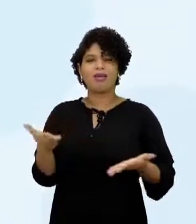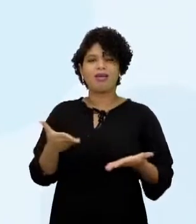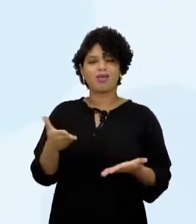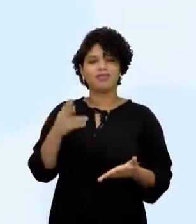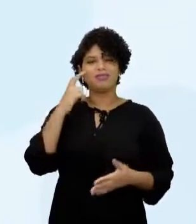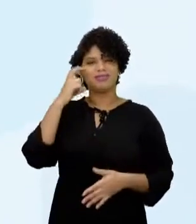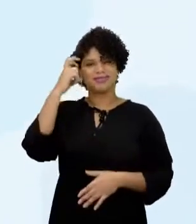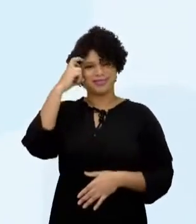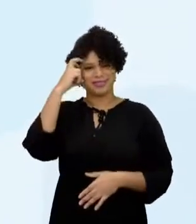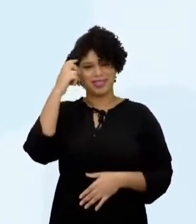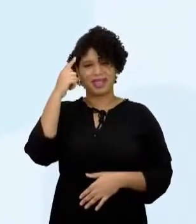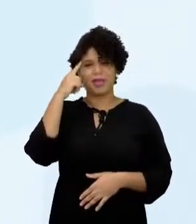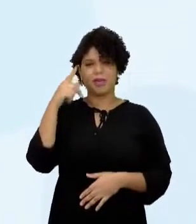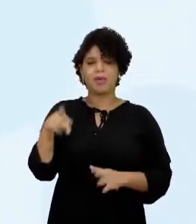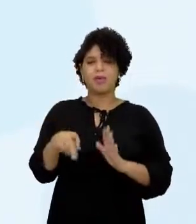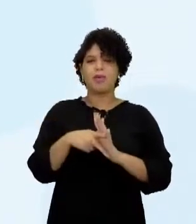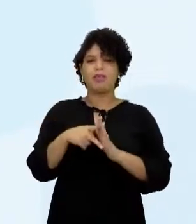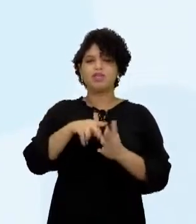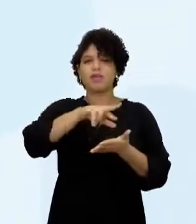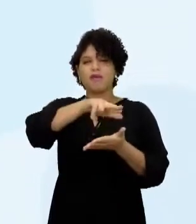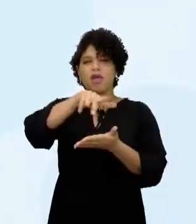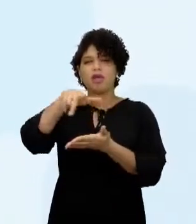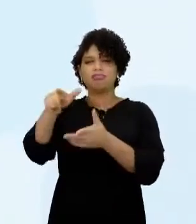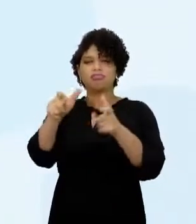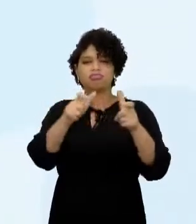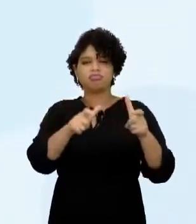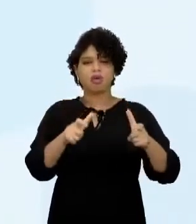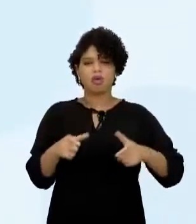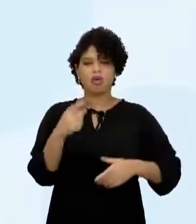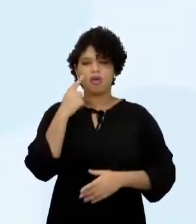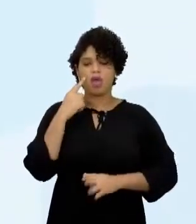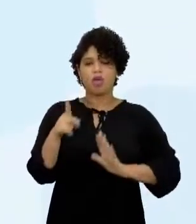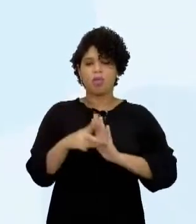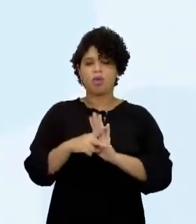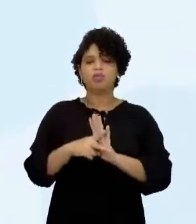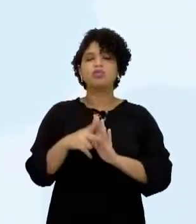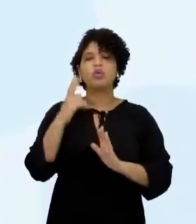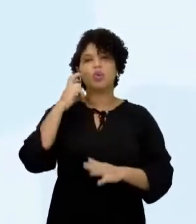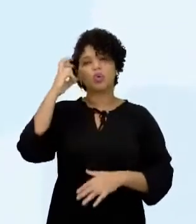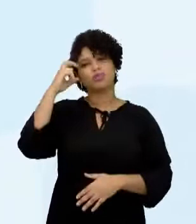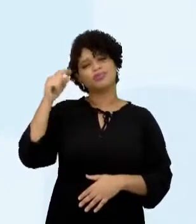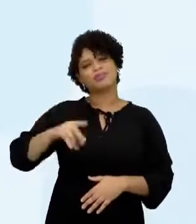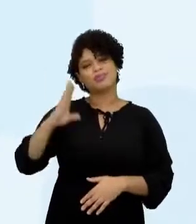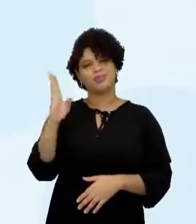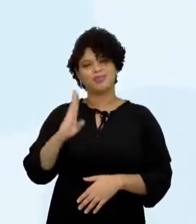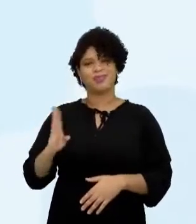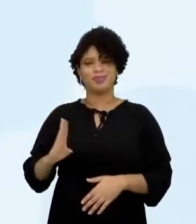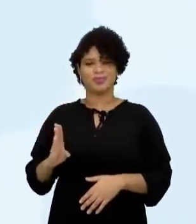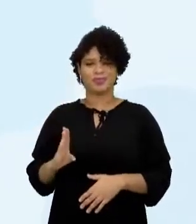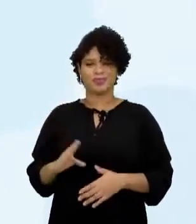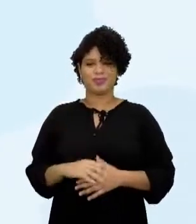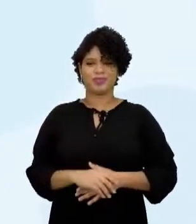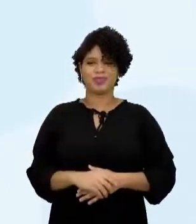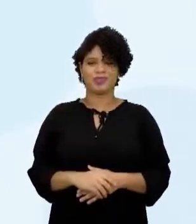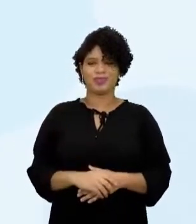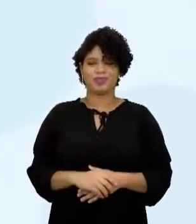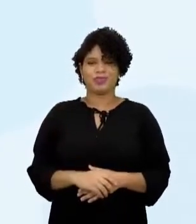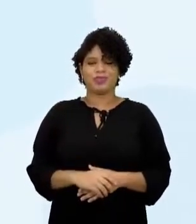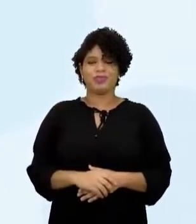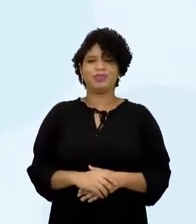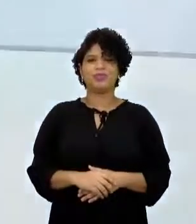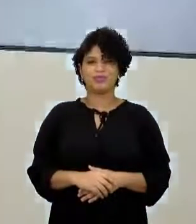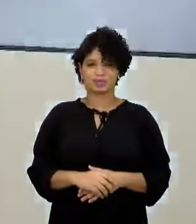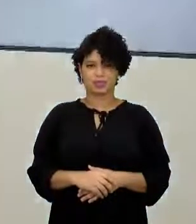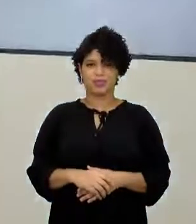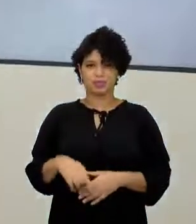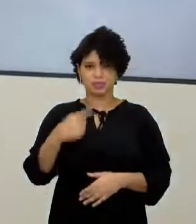unidade temática, dinâmicas demográficas e objeto do conhecimento, matrizes culturais do Brasil É isso aí Legal, hein? Legal,